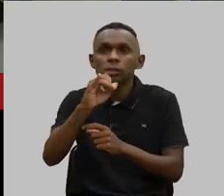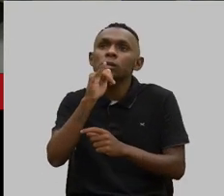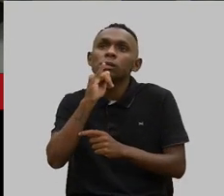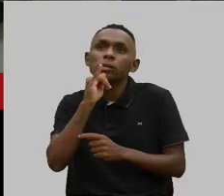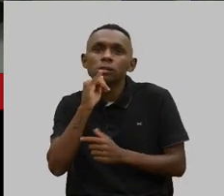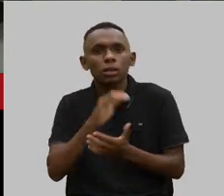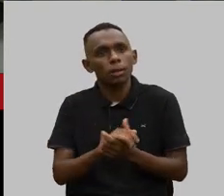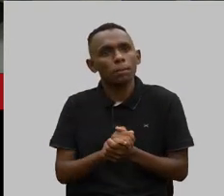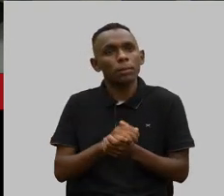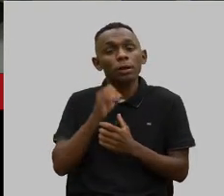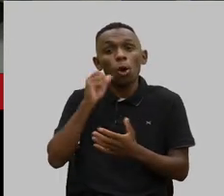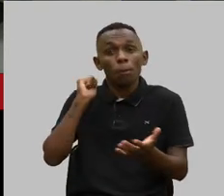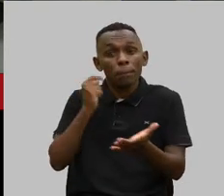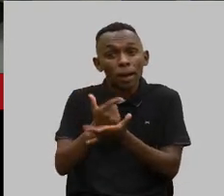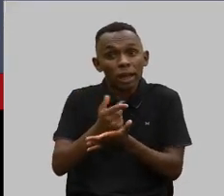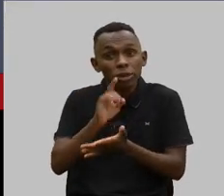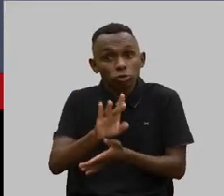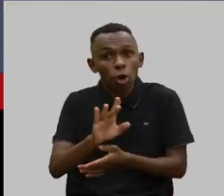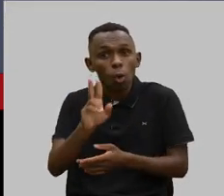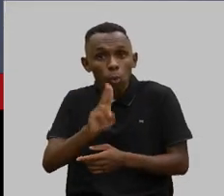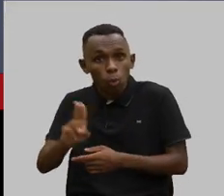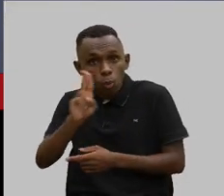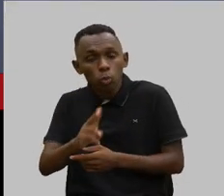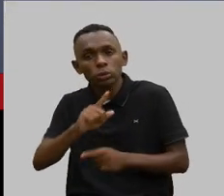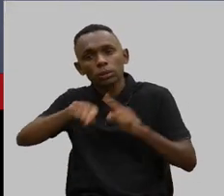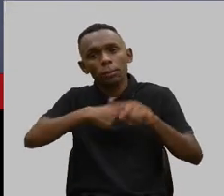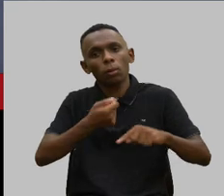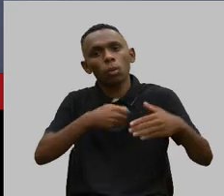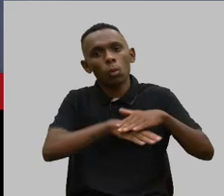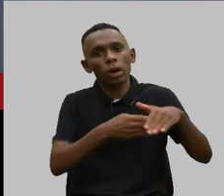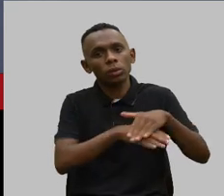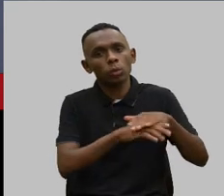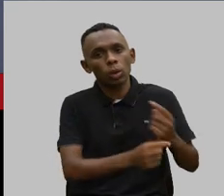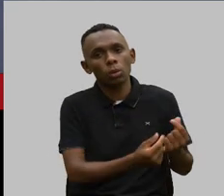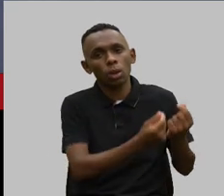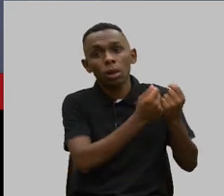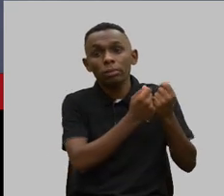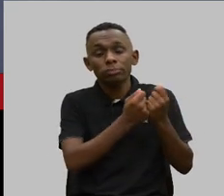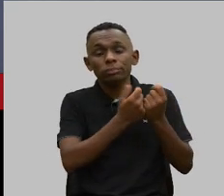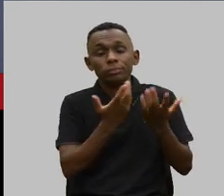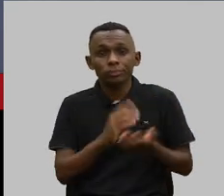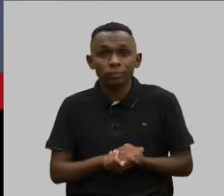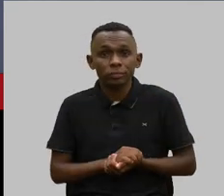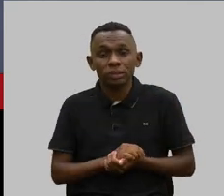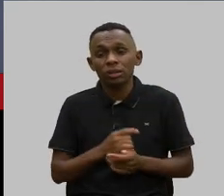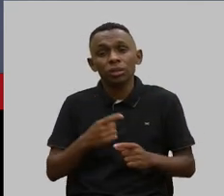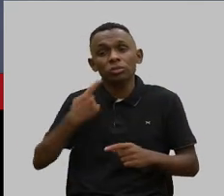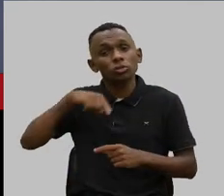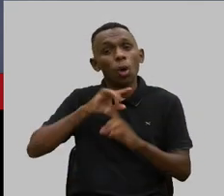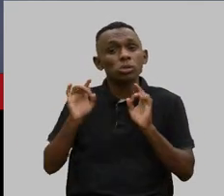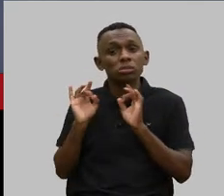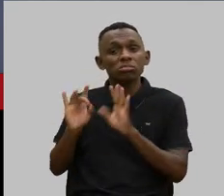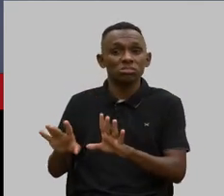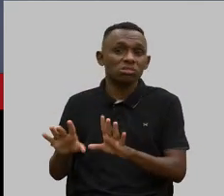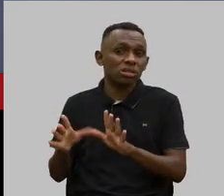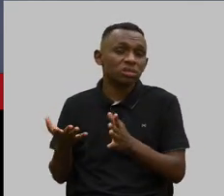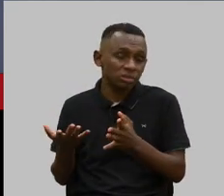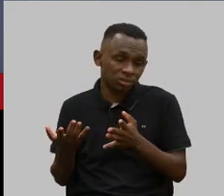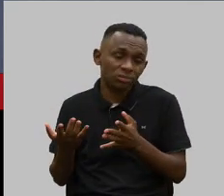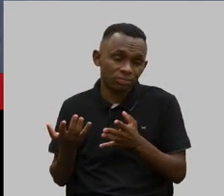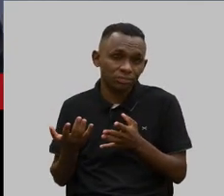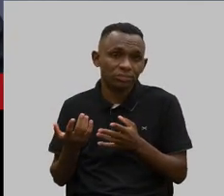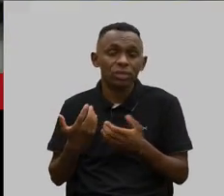pagar só o que eu uso e poupar o que eu não uso, fica mais barato. A gente desiste. A gente